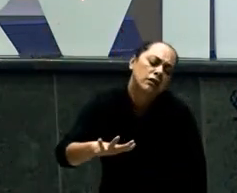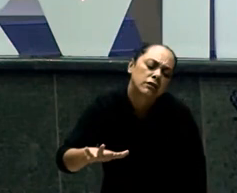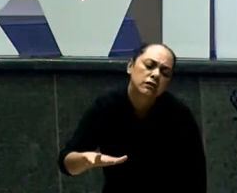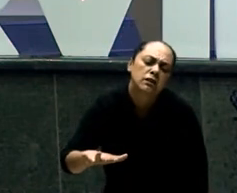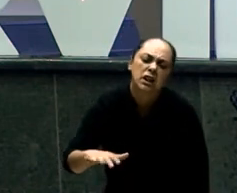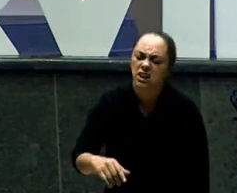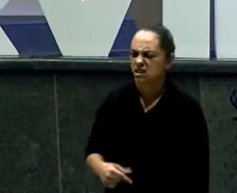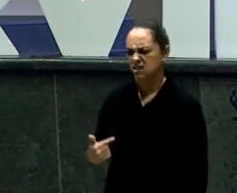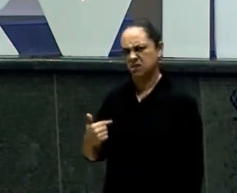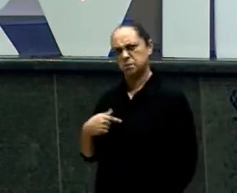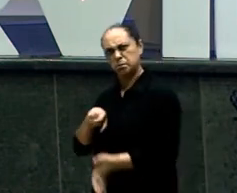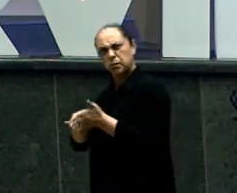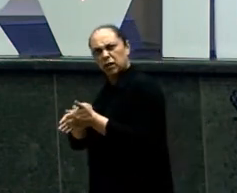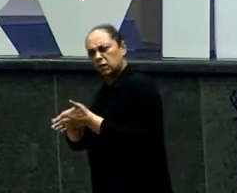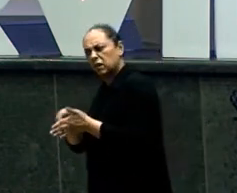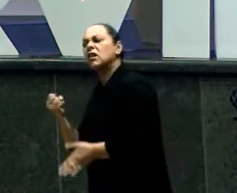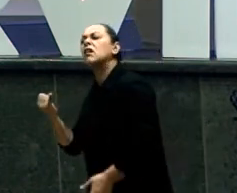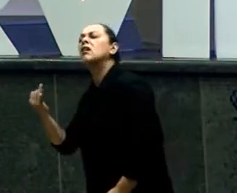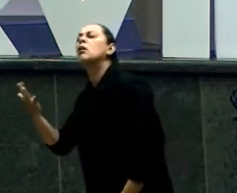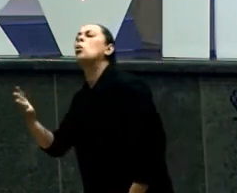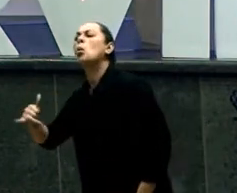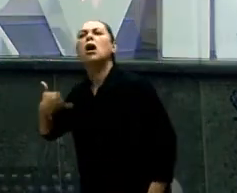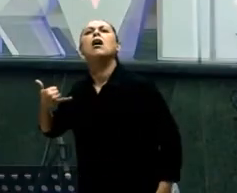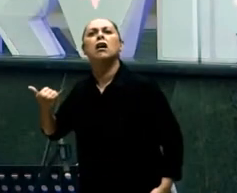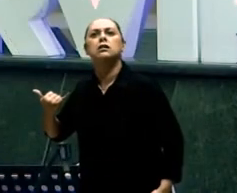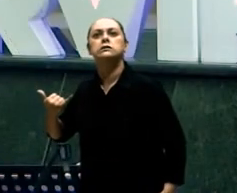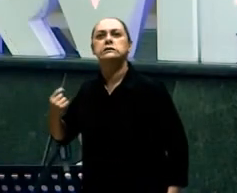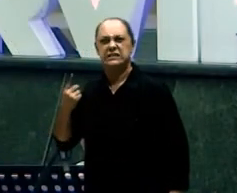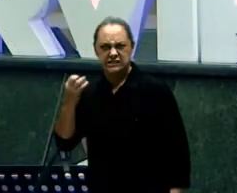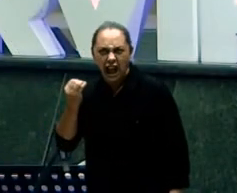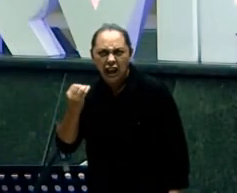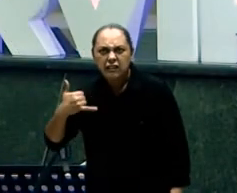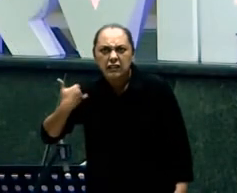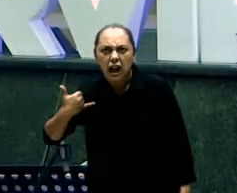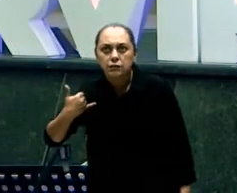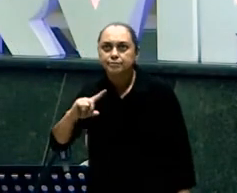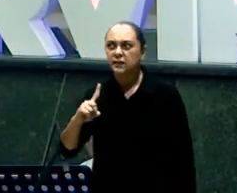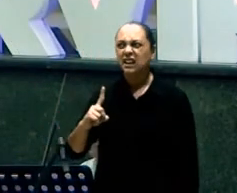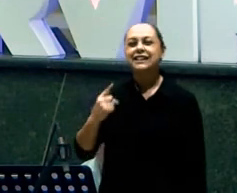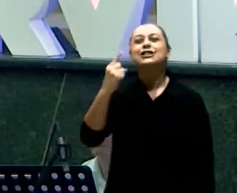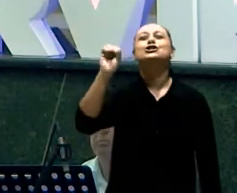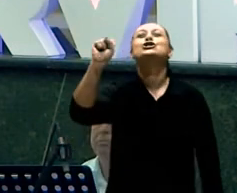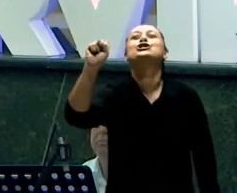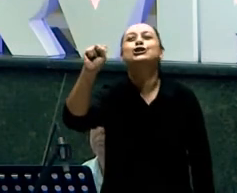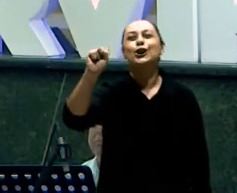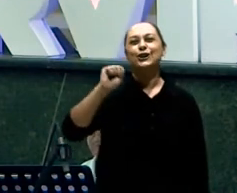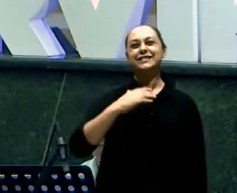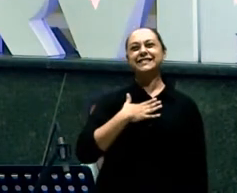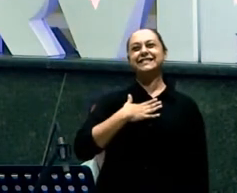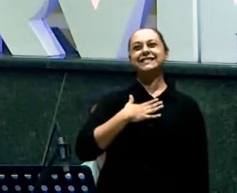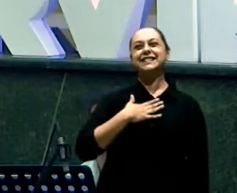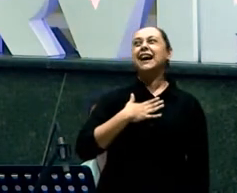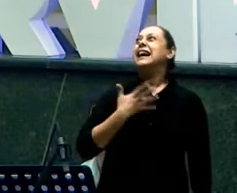Aí os meninos Chegam com a esposa Uns cinco filhos Andando assim Não é assim É porque Para o pai Os